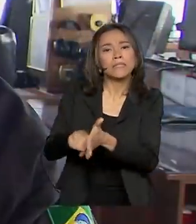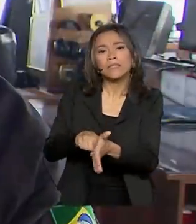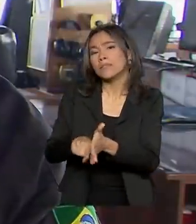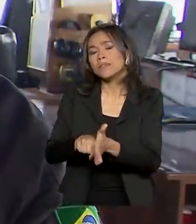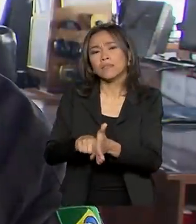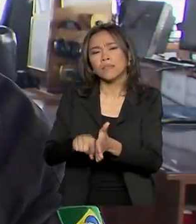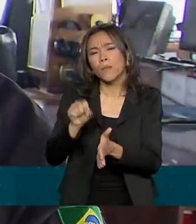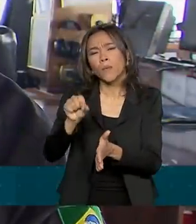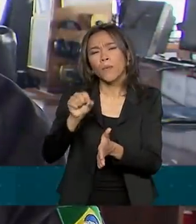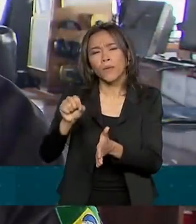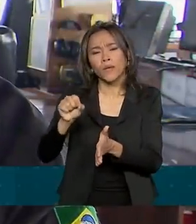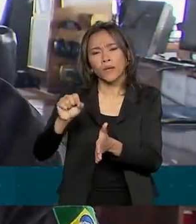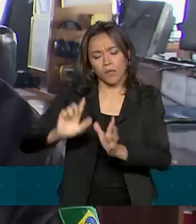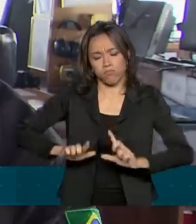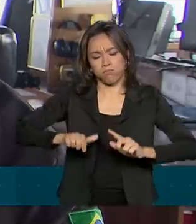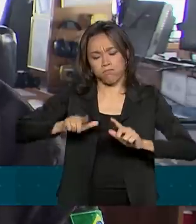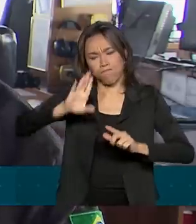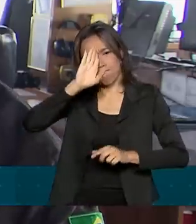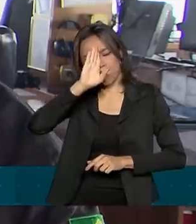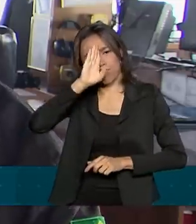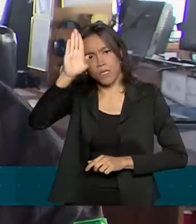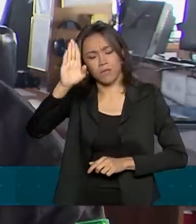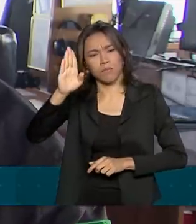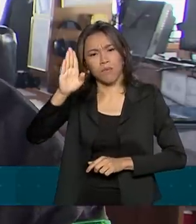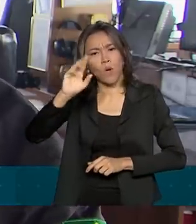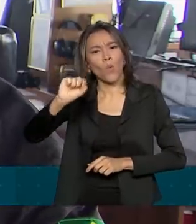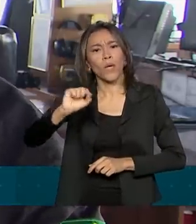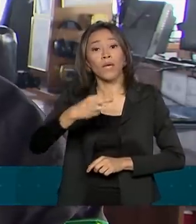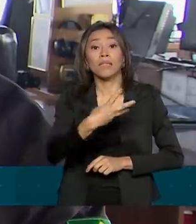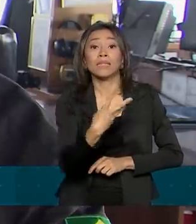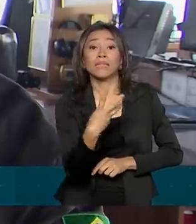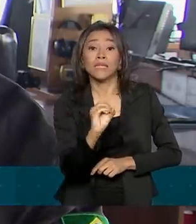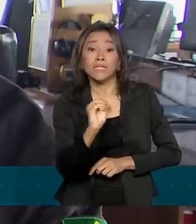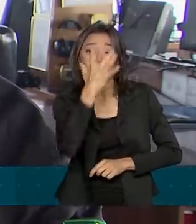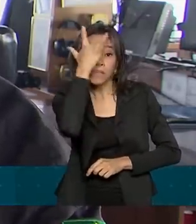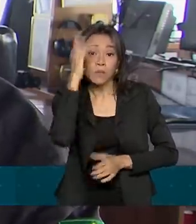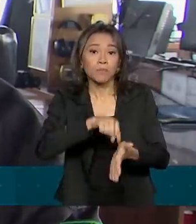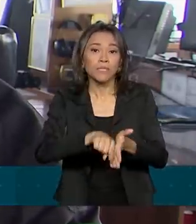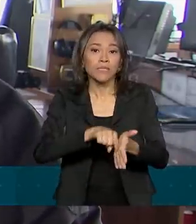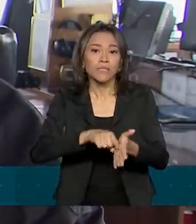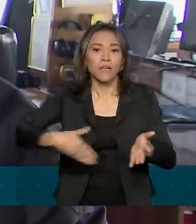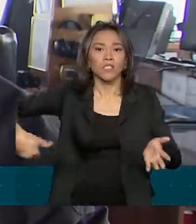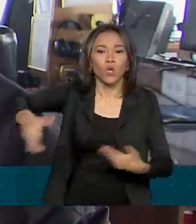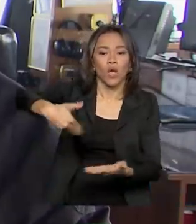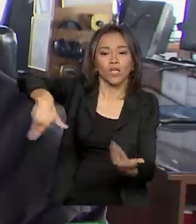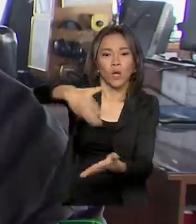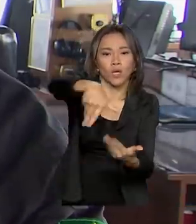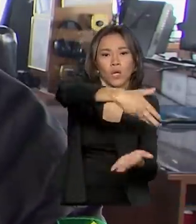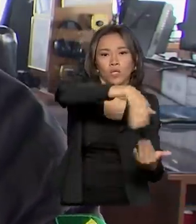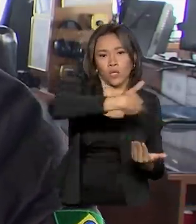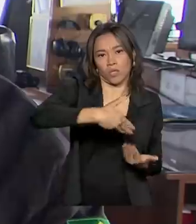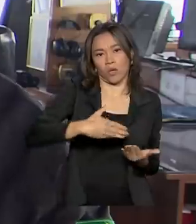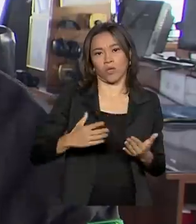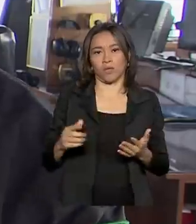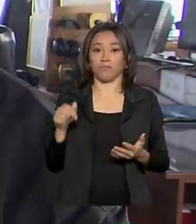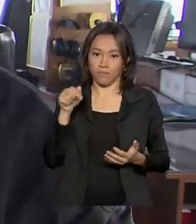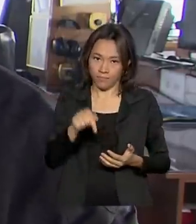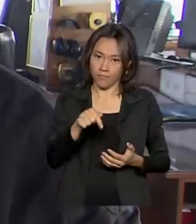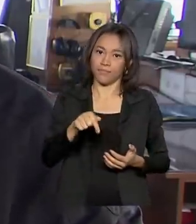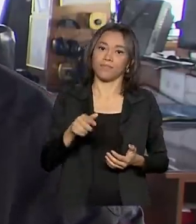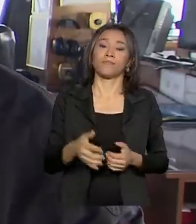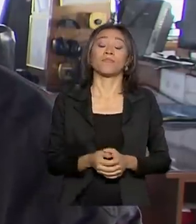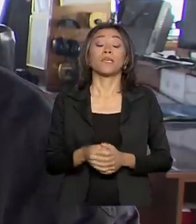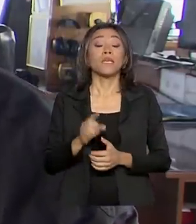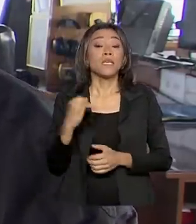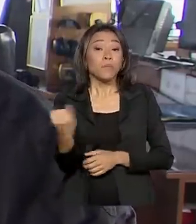principal, até 30 pesquisadores que vão se revezando ao longo da Operação Antártica. E a importância